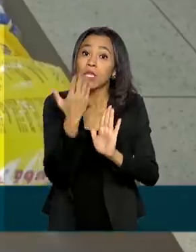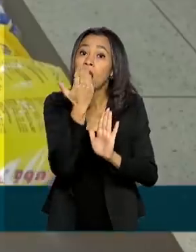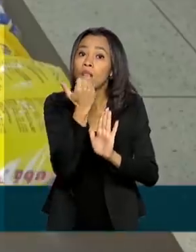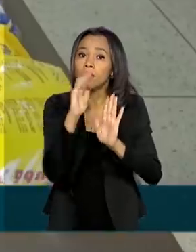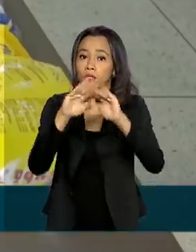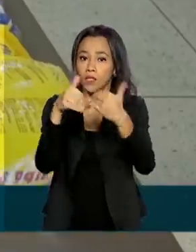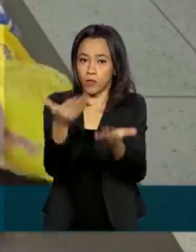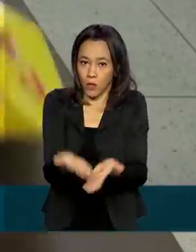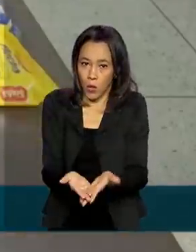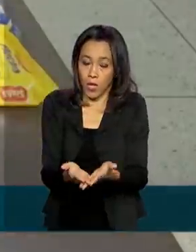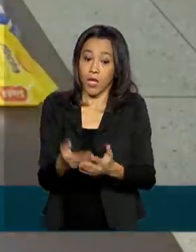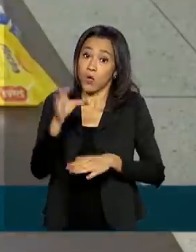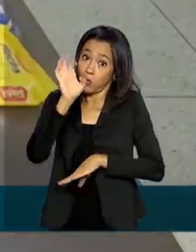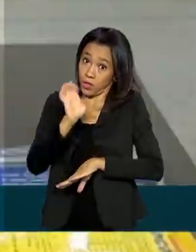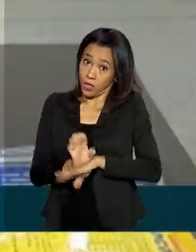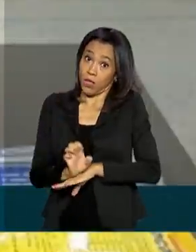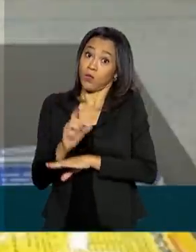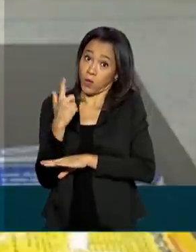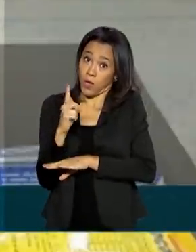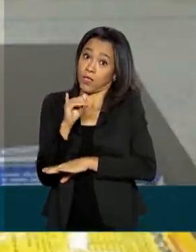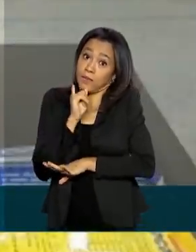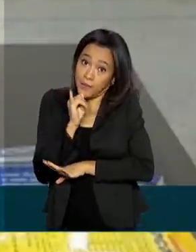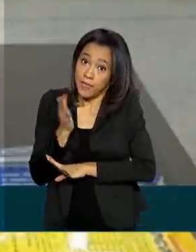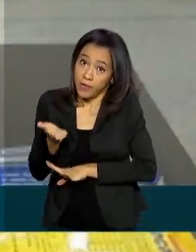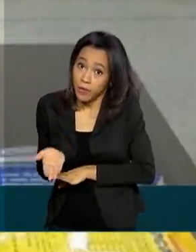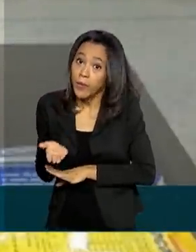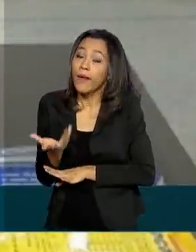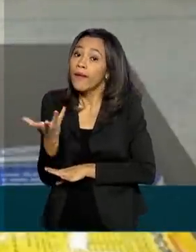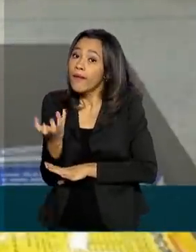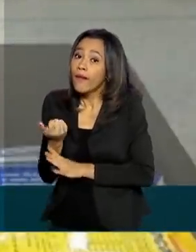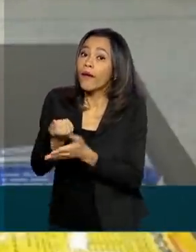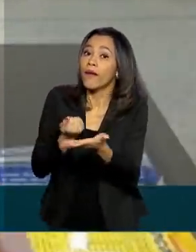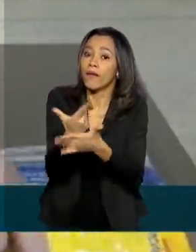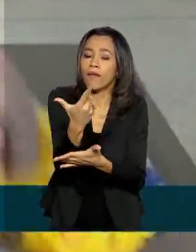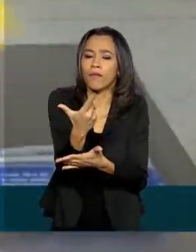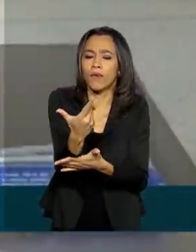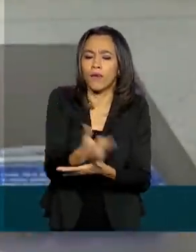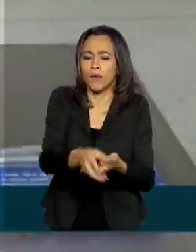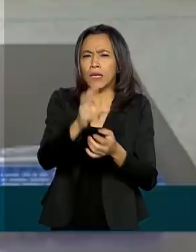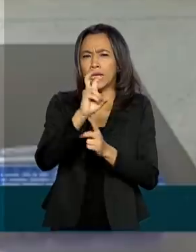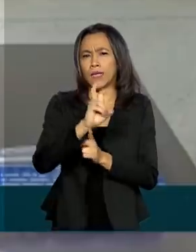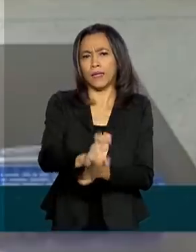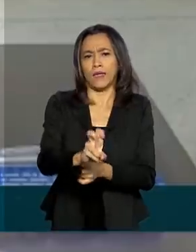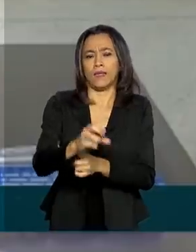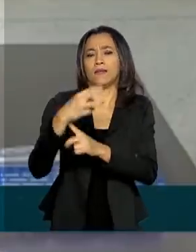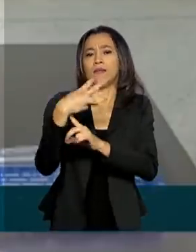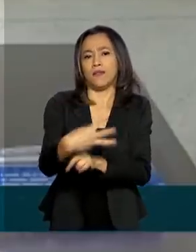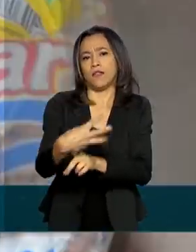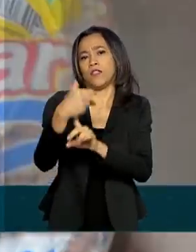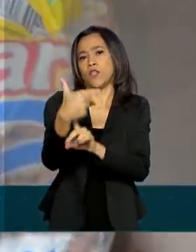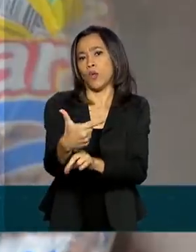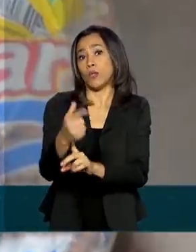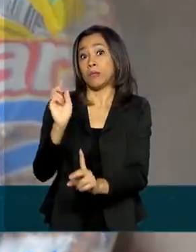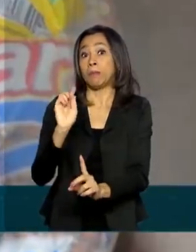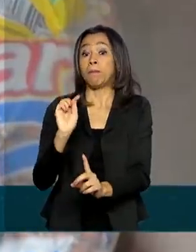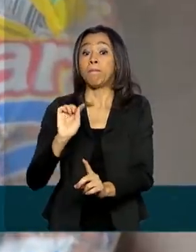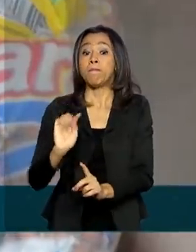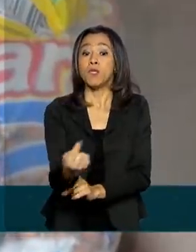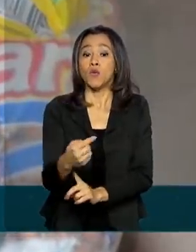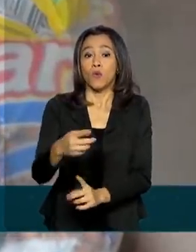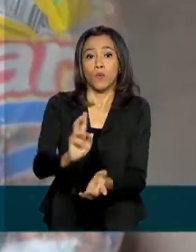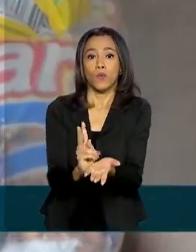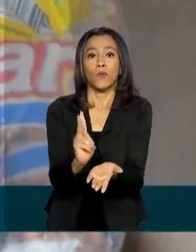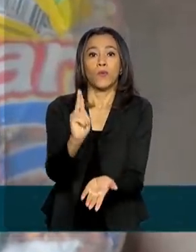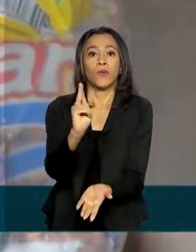O estado de Goiás, por exemplo, pretende comprar cerca de 532 mil kits com alimentos